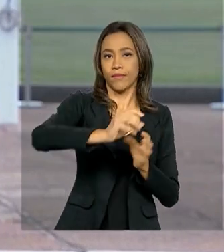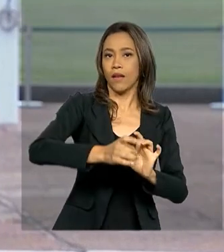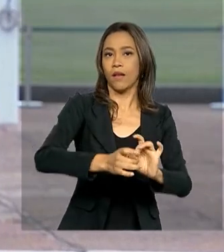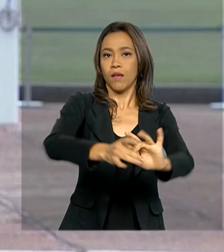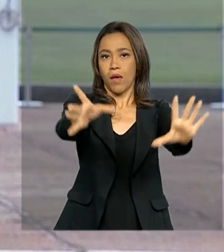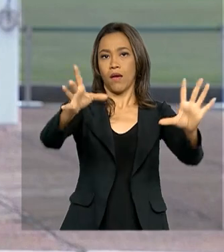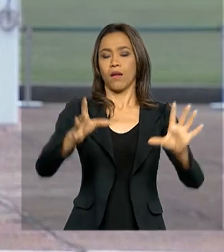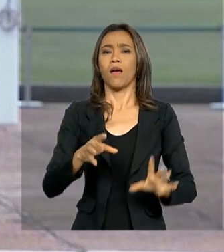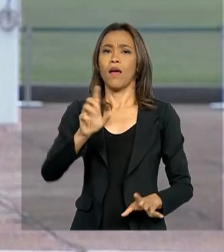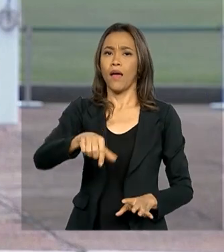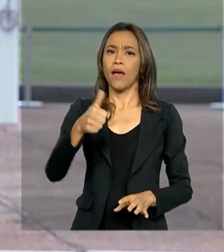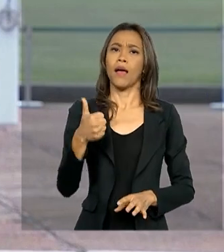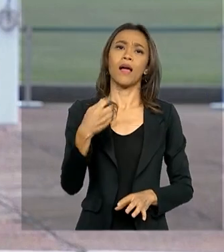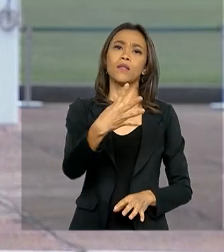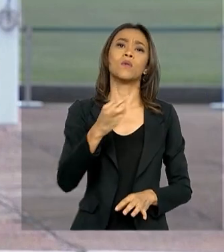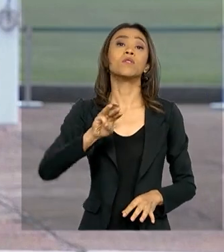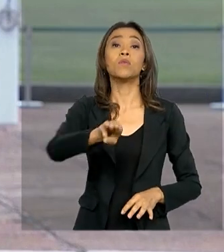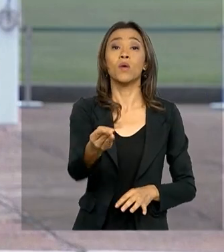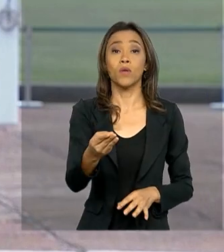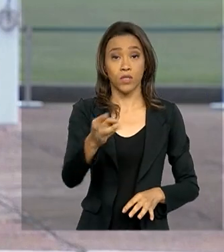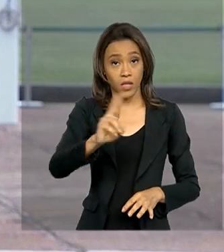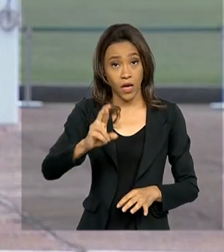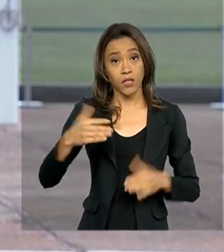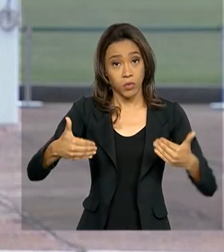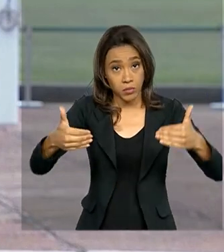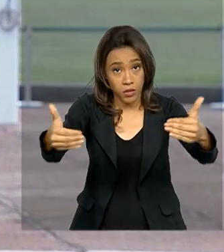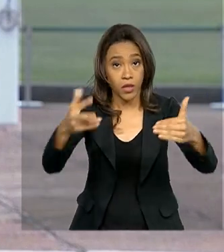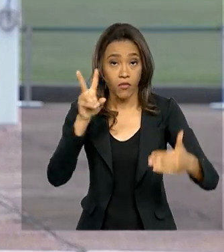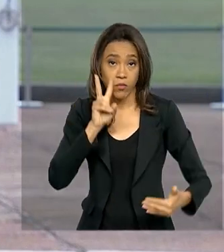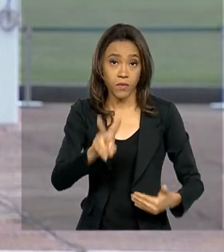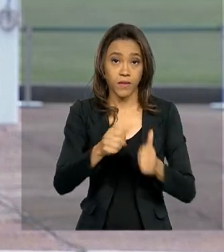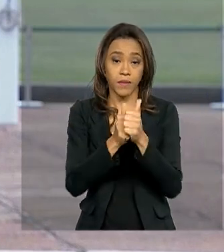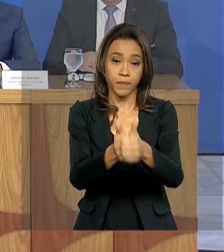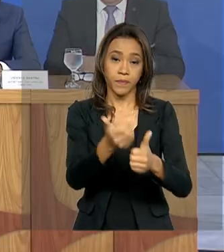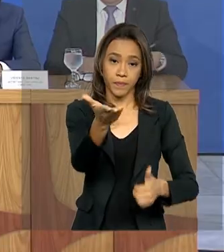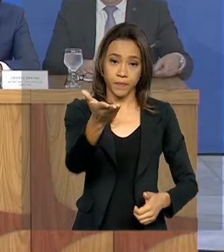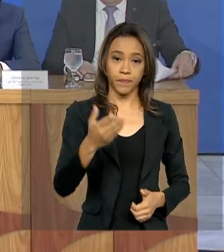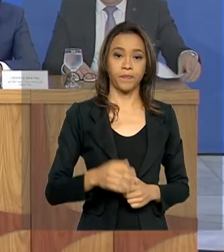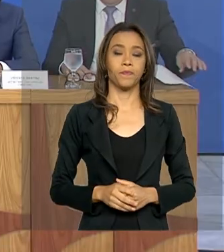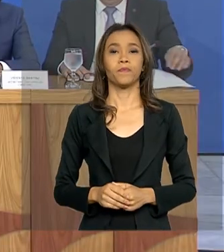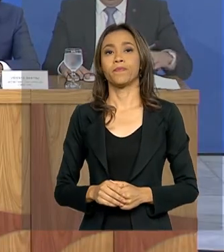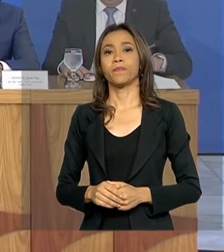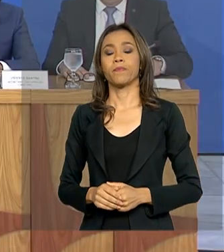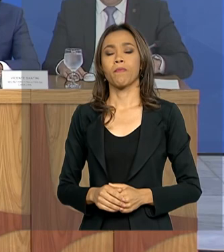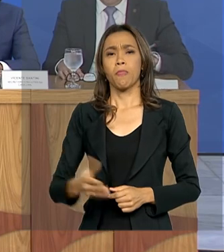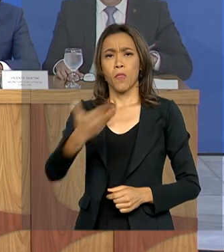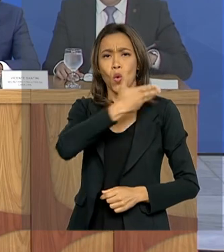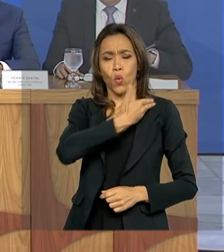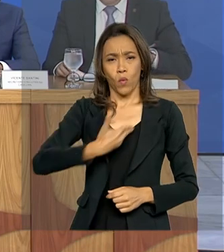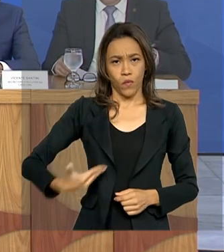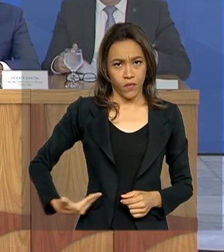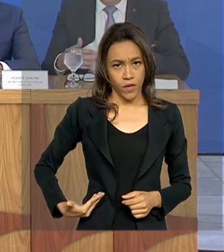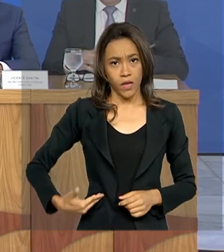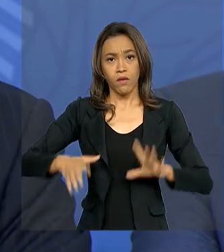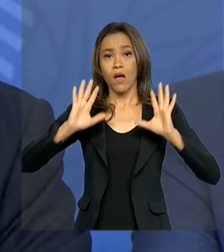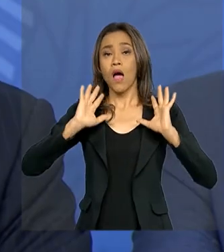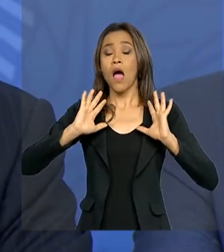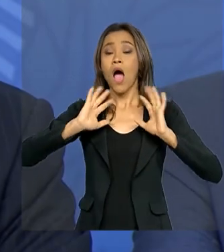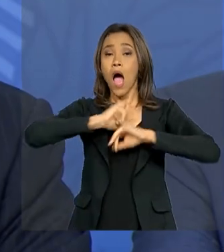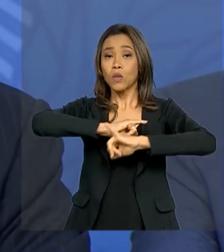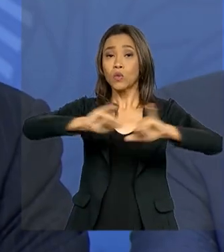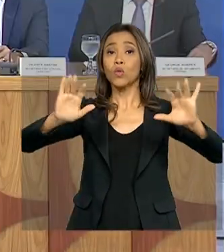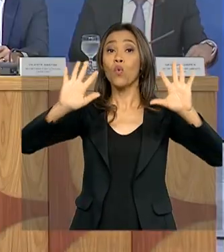reais destinados aos ministérios. Vamos ver na reportagem. O governo anunciou o fim de todos os